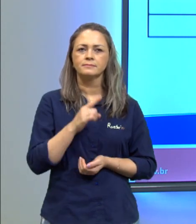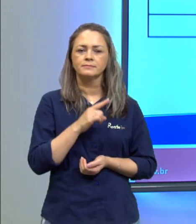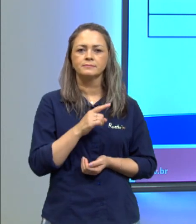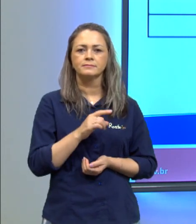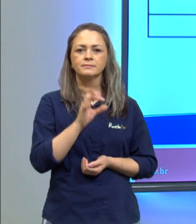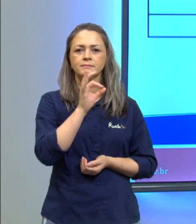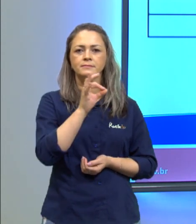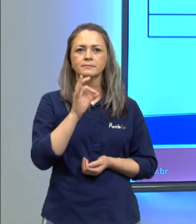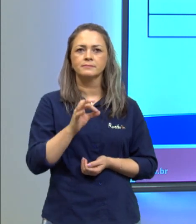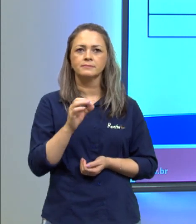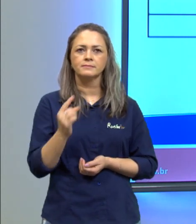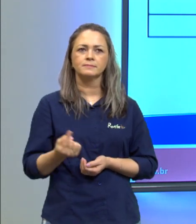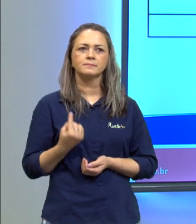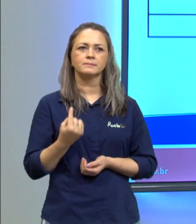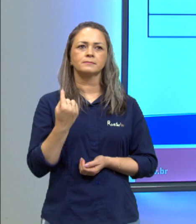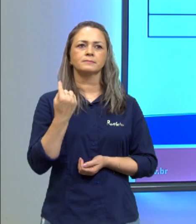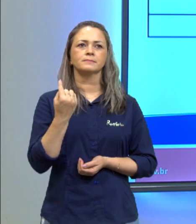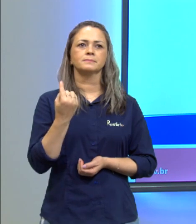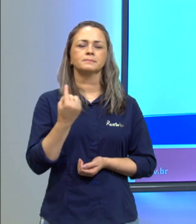considerada alta